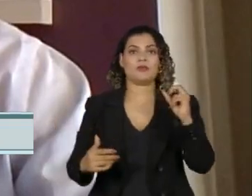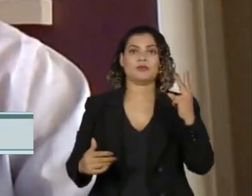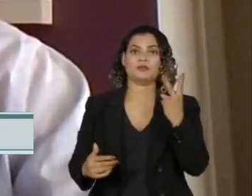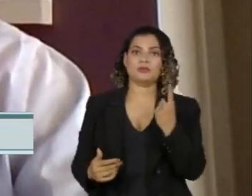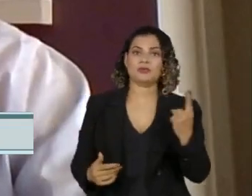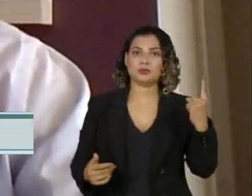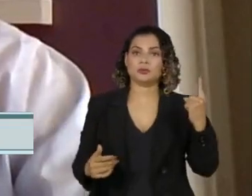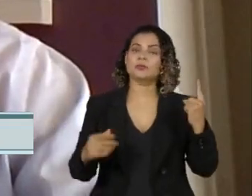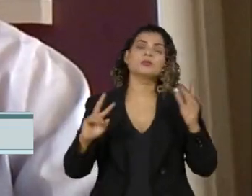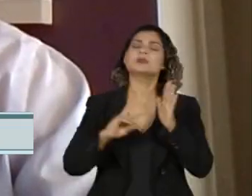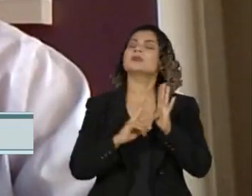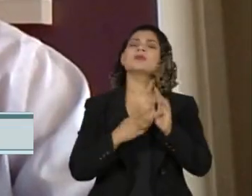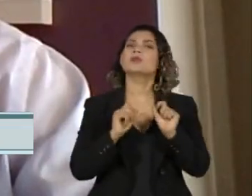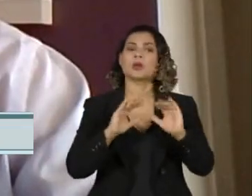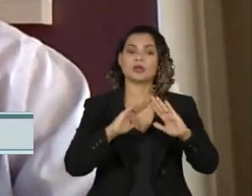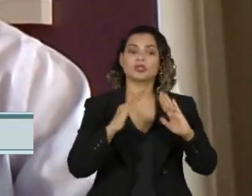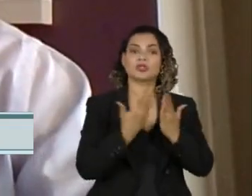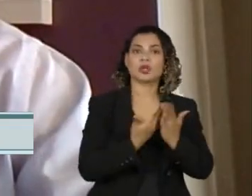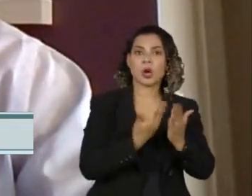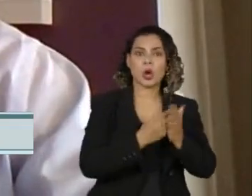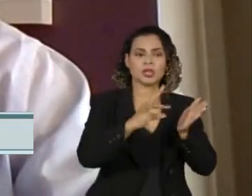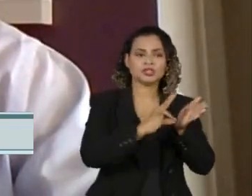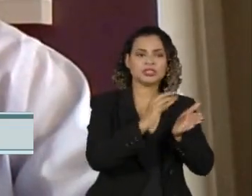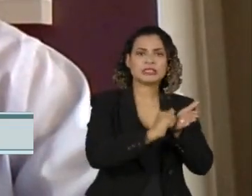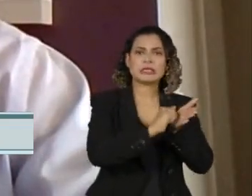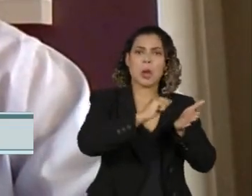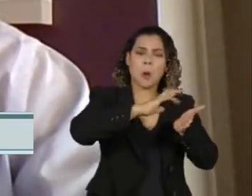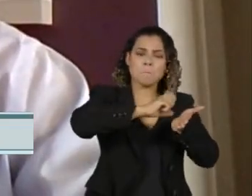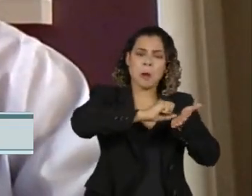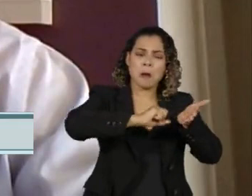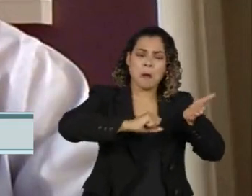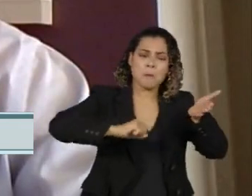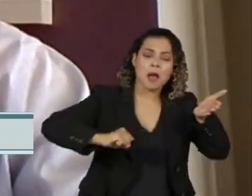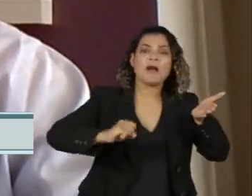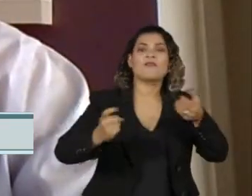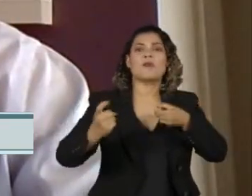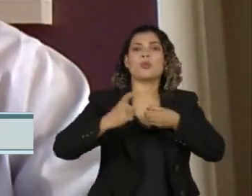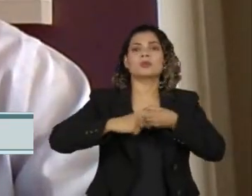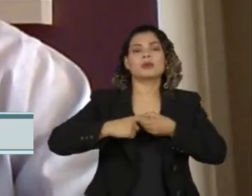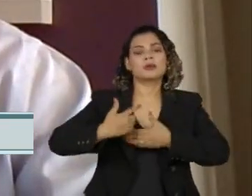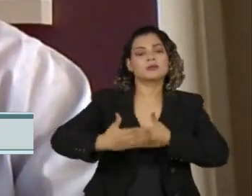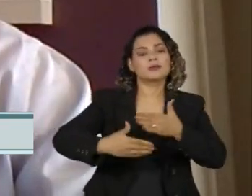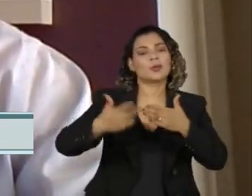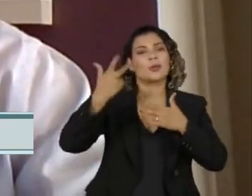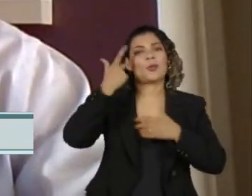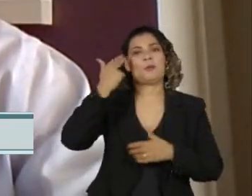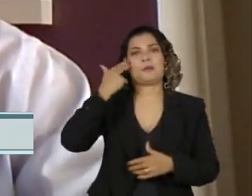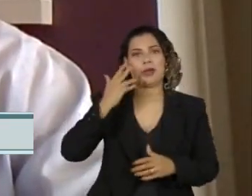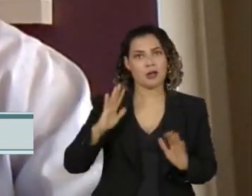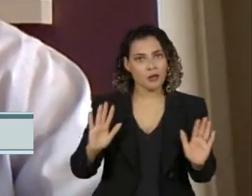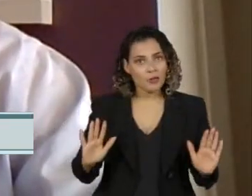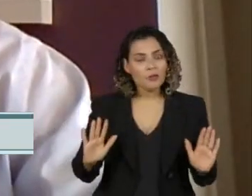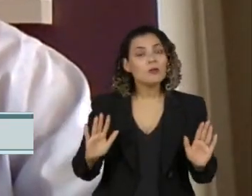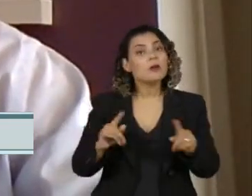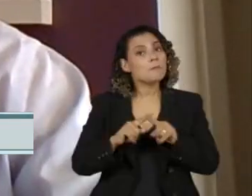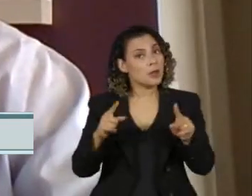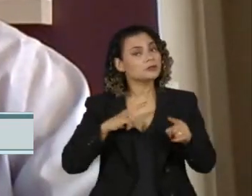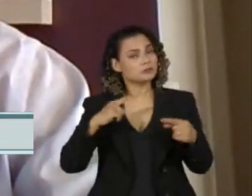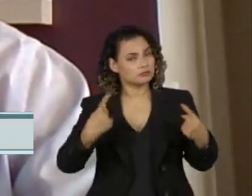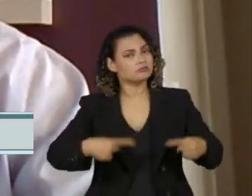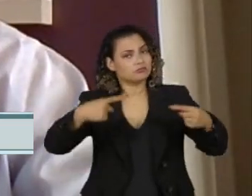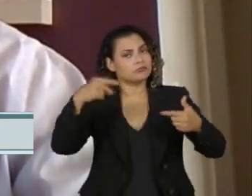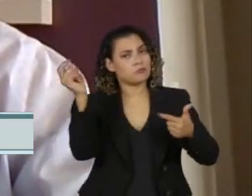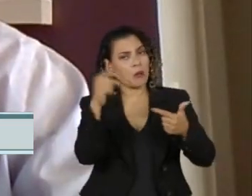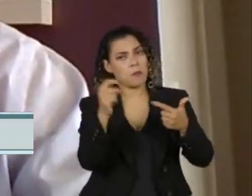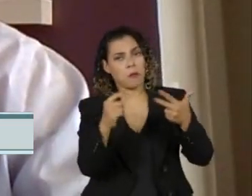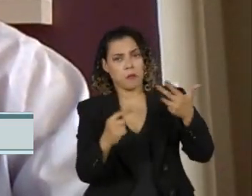escola, do ponto de vista de matrícula, está retomando a sua normalidade, mas temos ainda desafios que